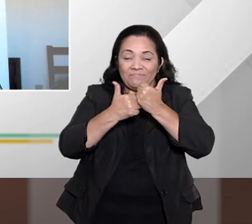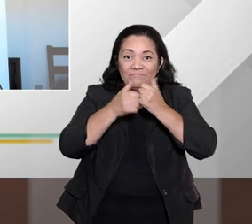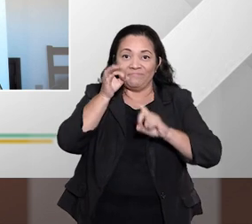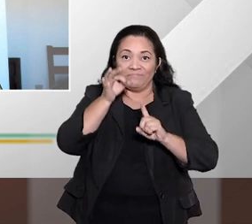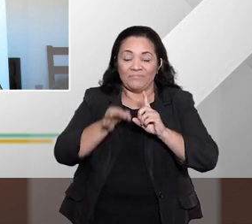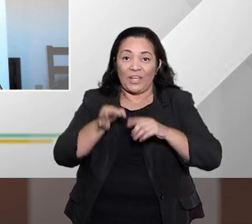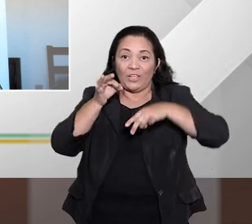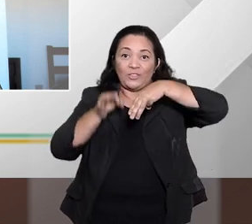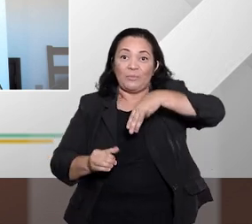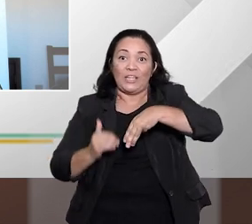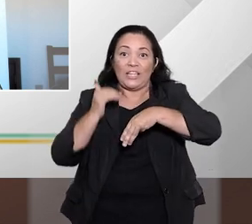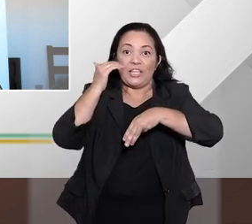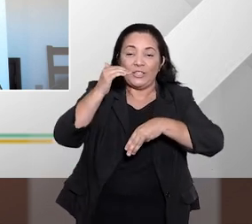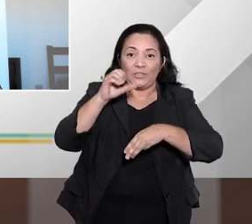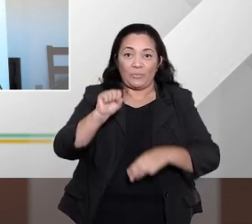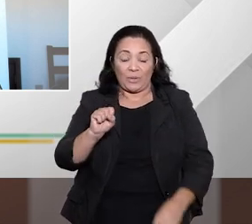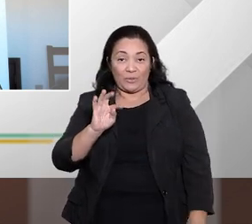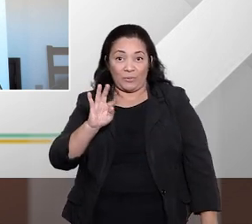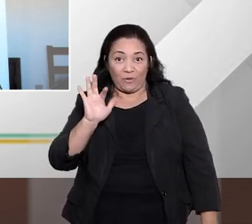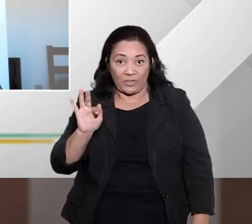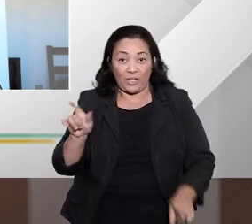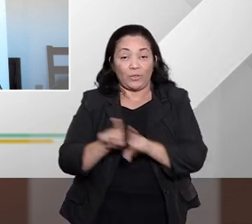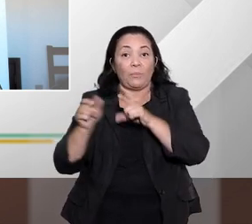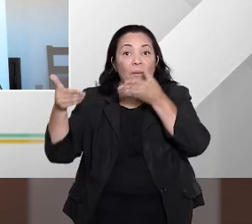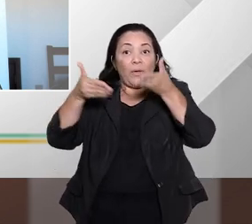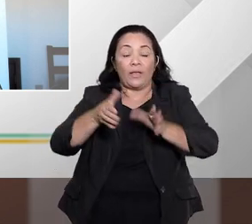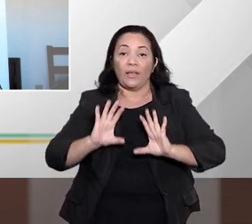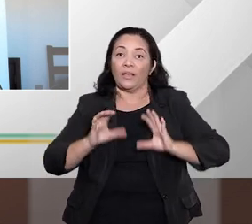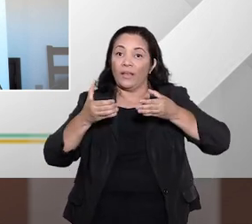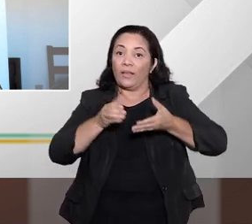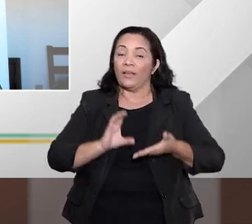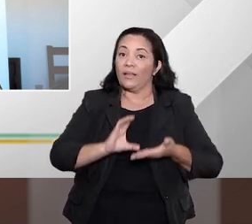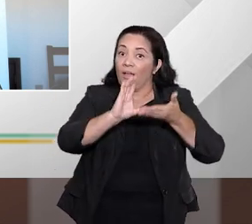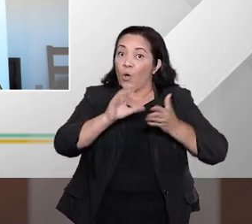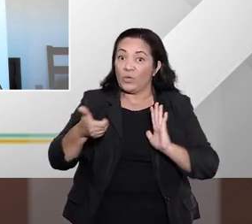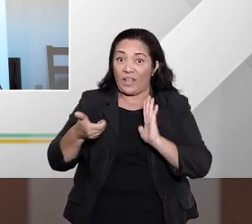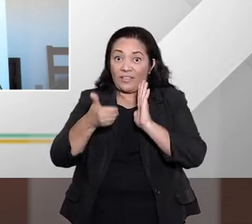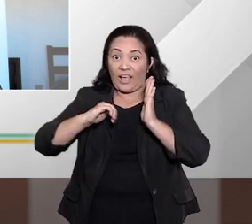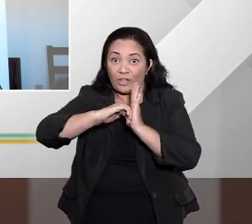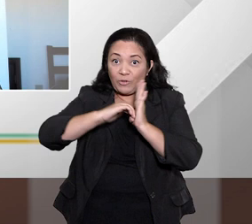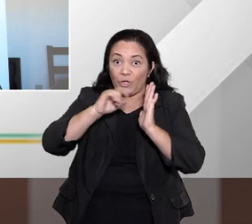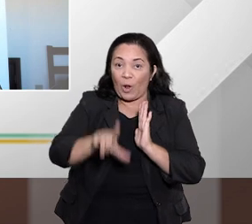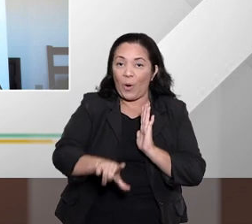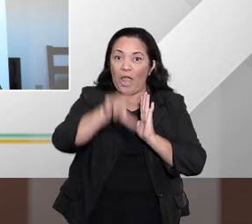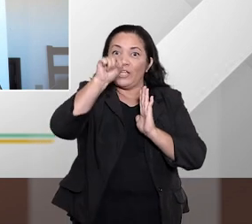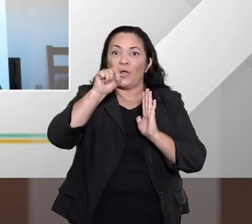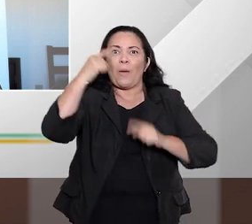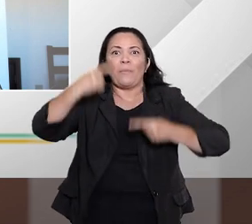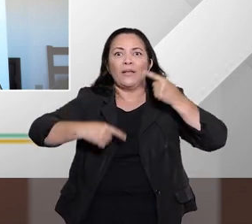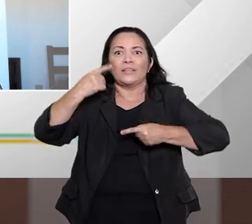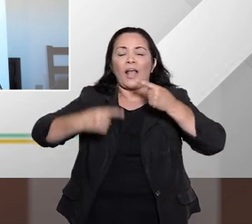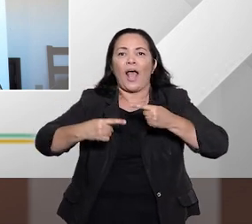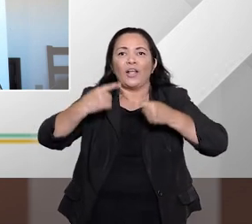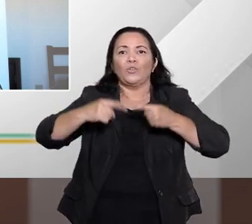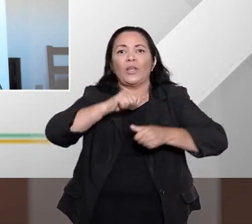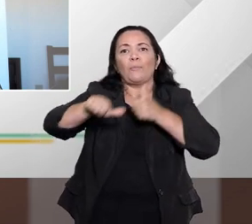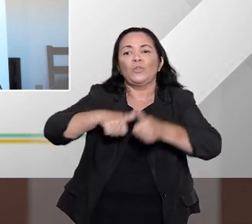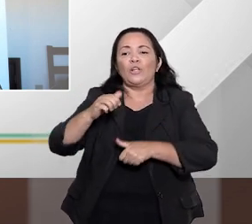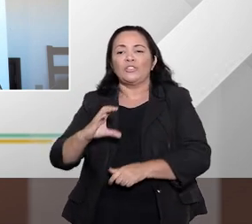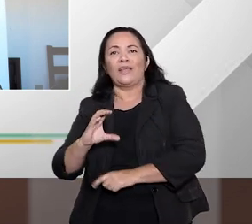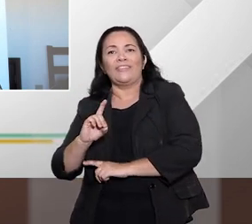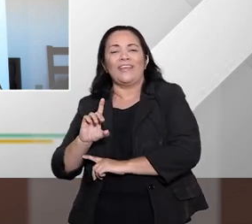ministro do Supremo Tribunal Federal. Também integrou a comissão de juristas nomeada pelo Senado Federal para a atualização do CDC.